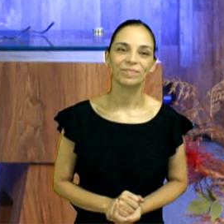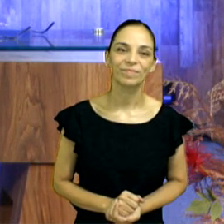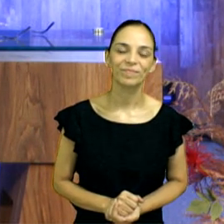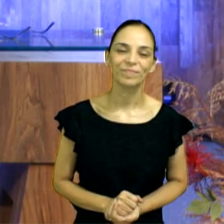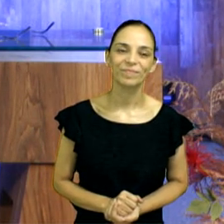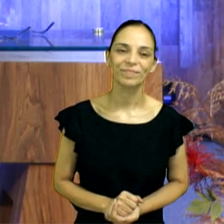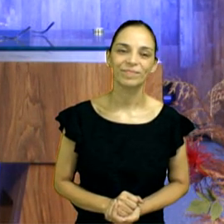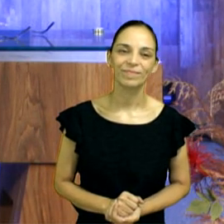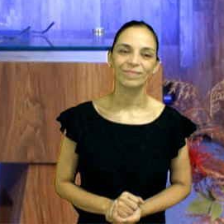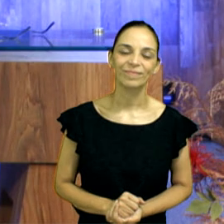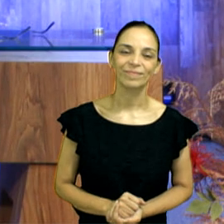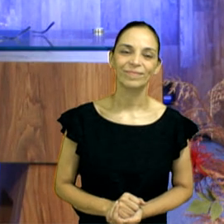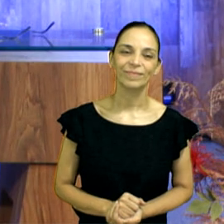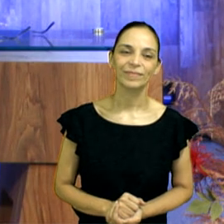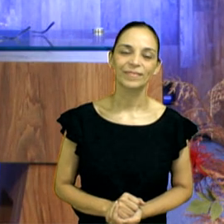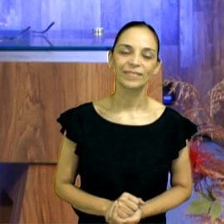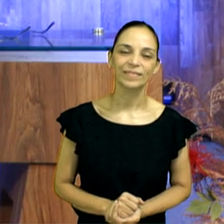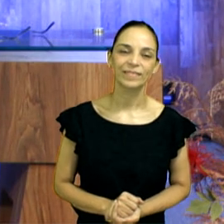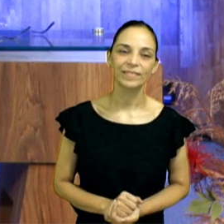tem bastante gente também.